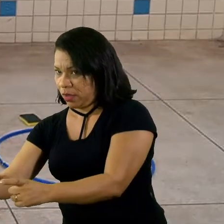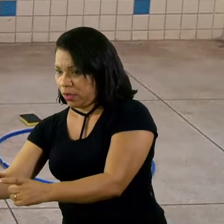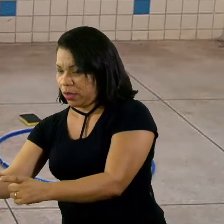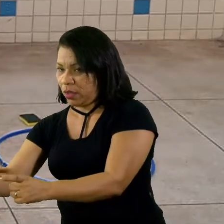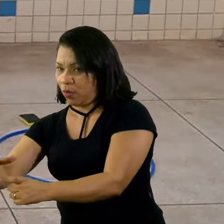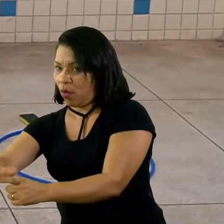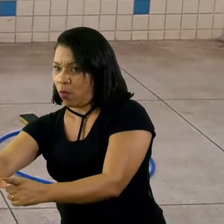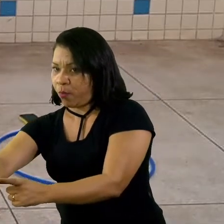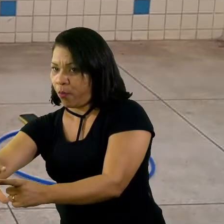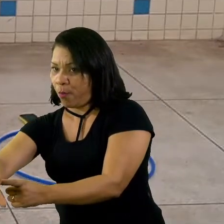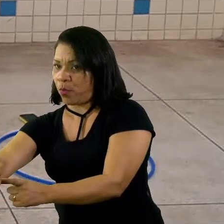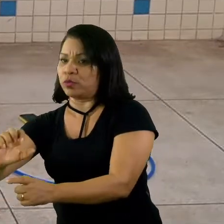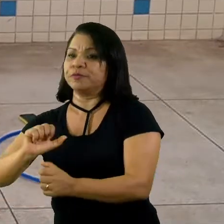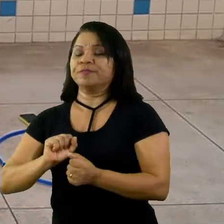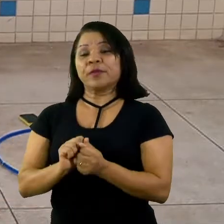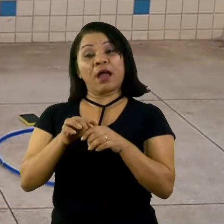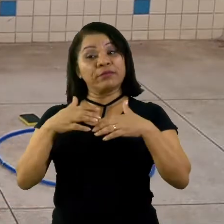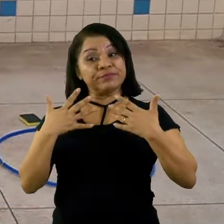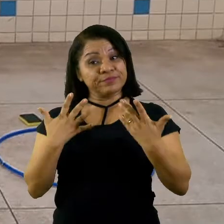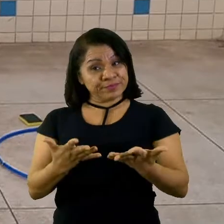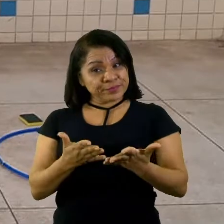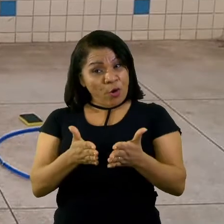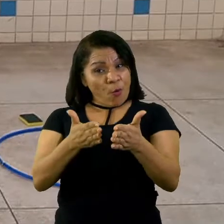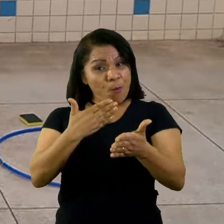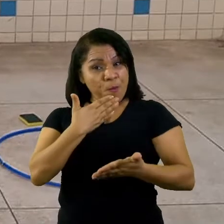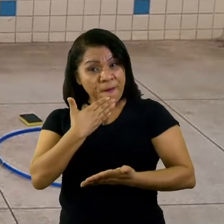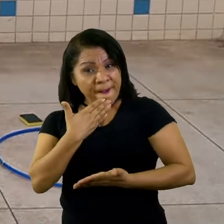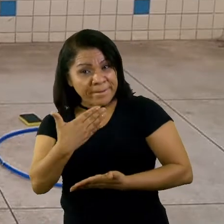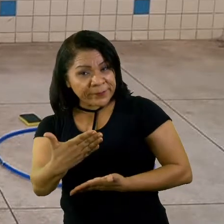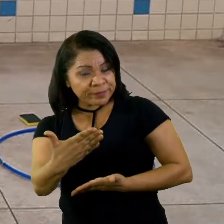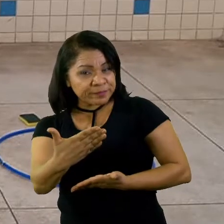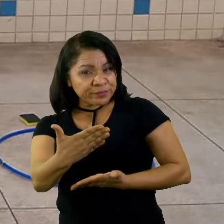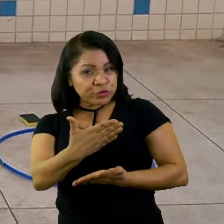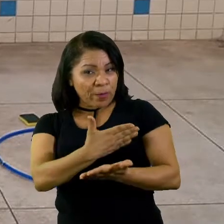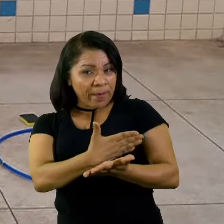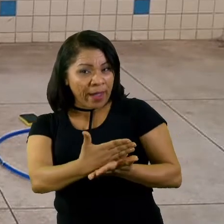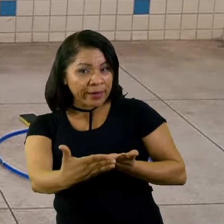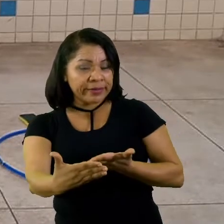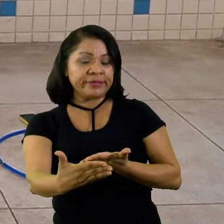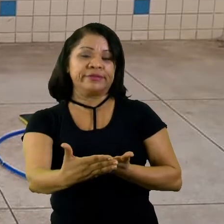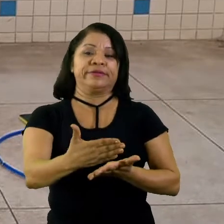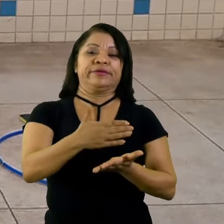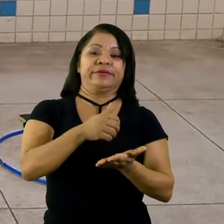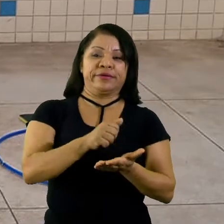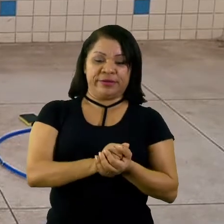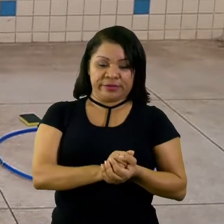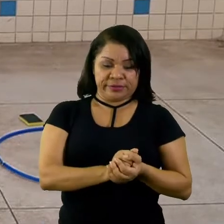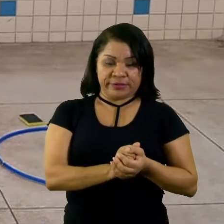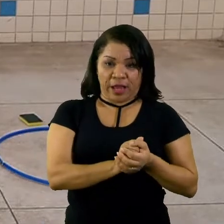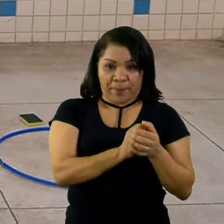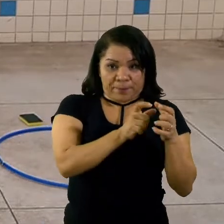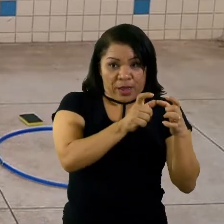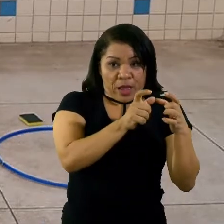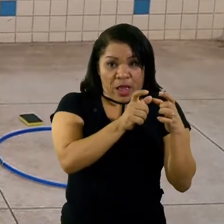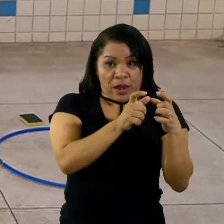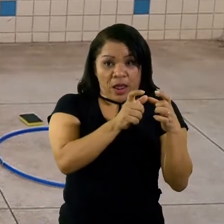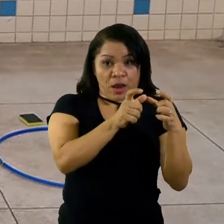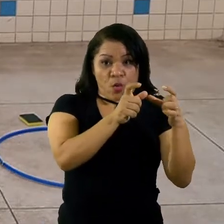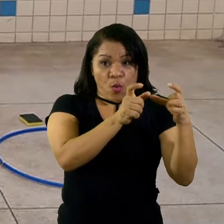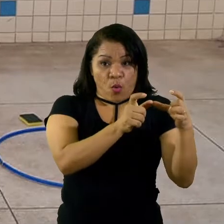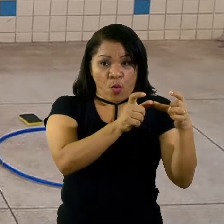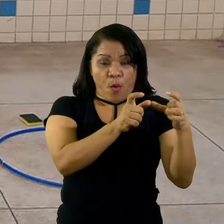Você vai pedir para a sua criança começar no começo, no começo do circuito. Você vai pedir para que ela